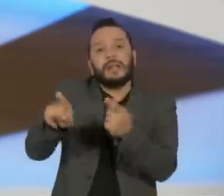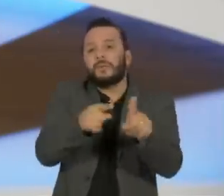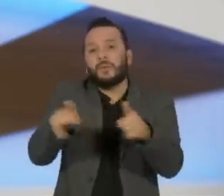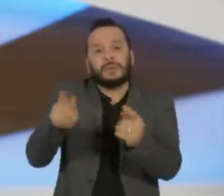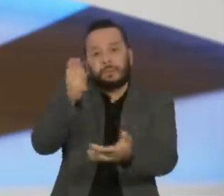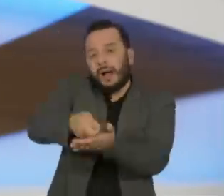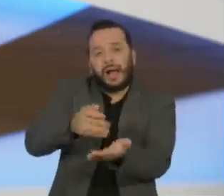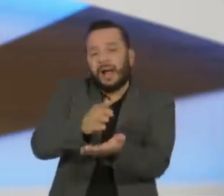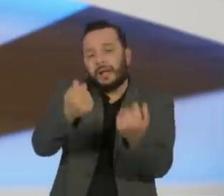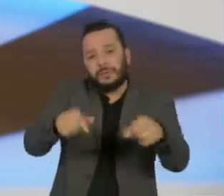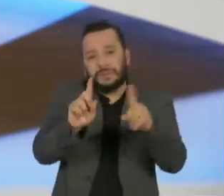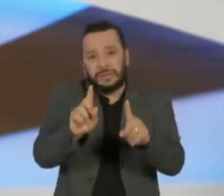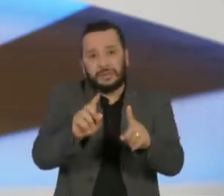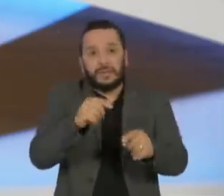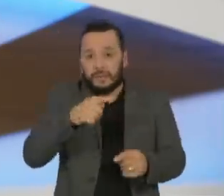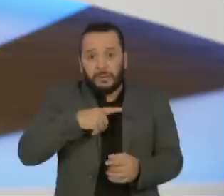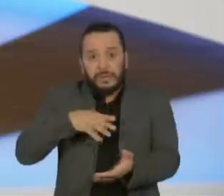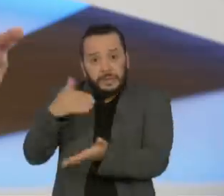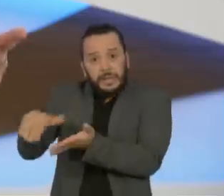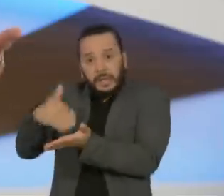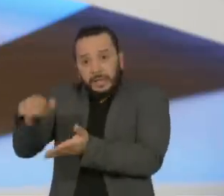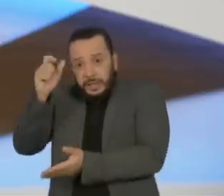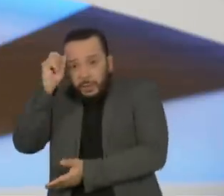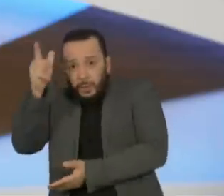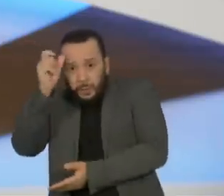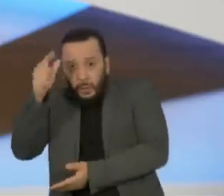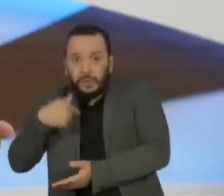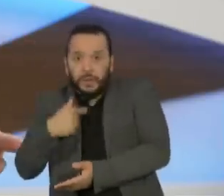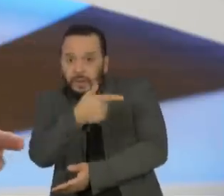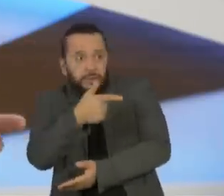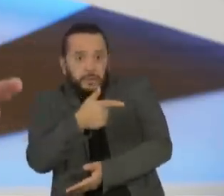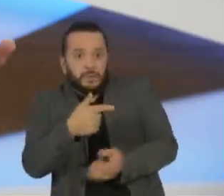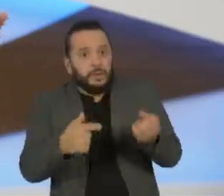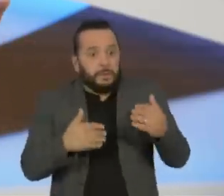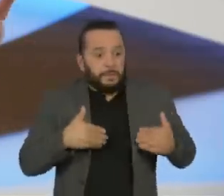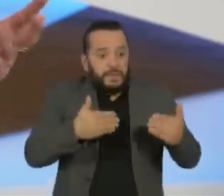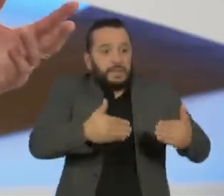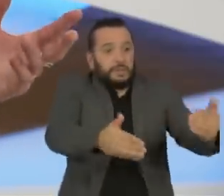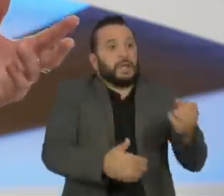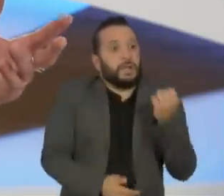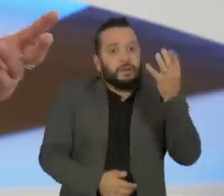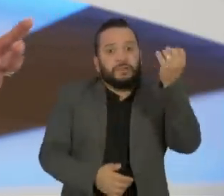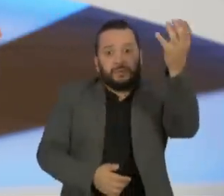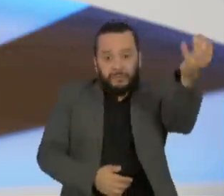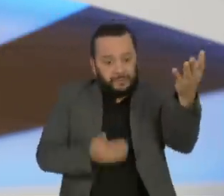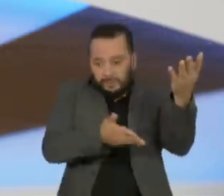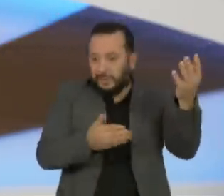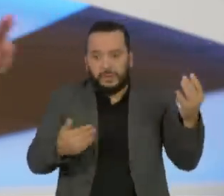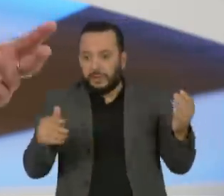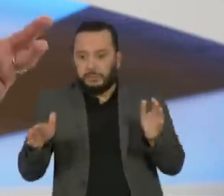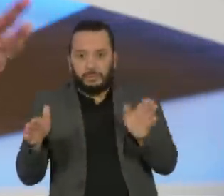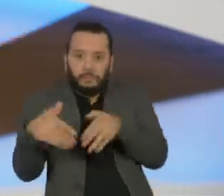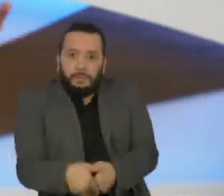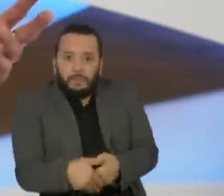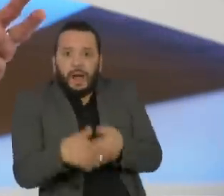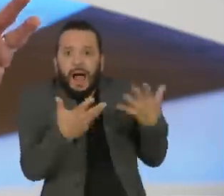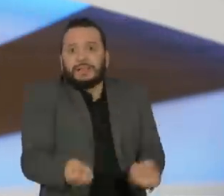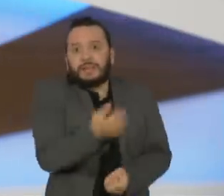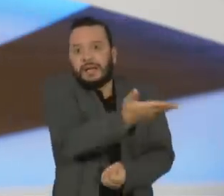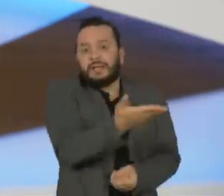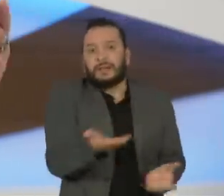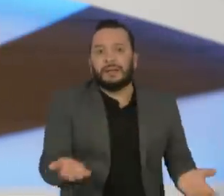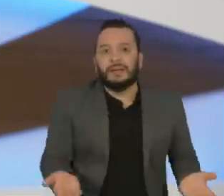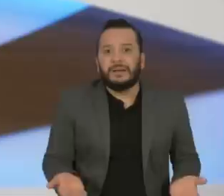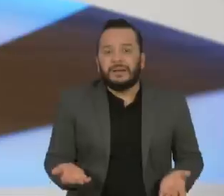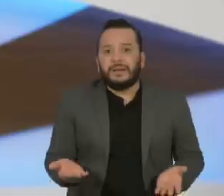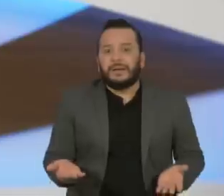Secretário de Cultura, que está dentro do Ministério da Cultura, organicamente, defenderia o contrário. Então, a gente está numa situação muito ridícula,